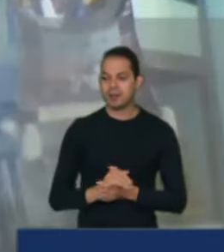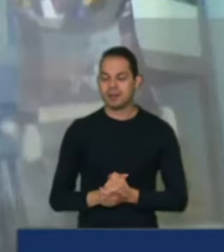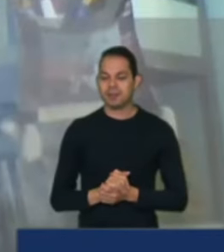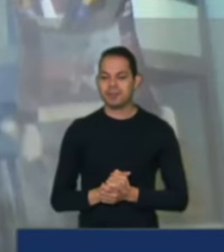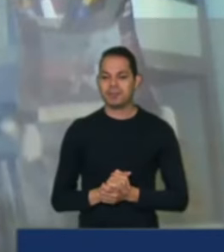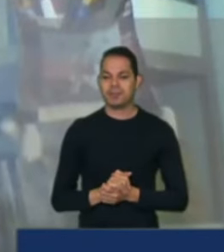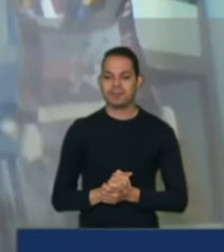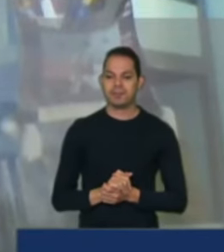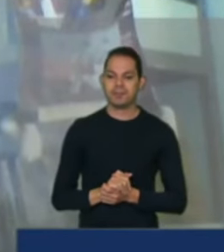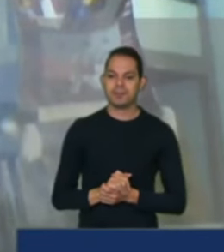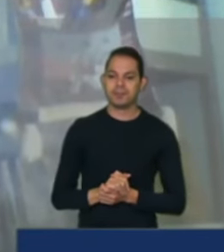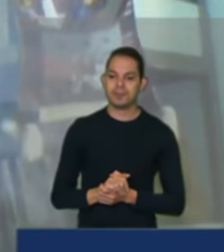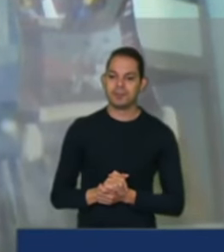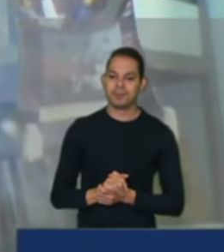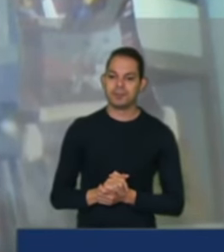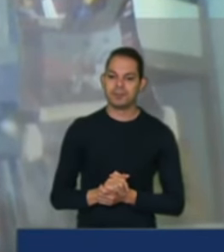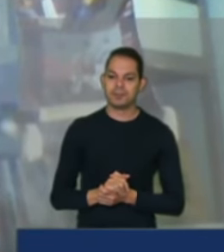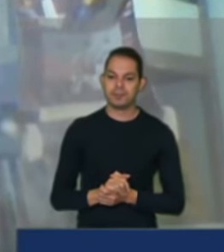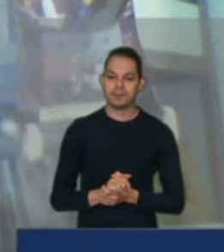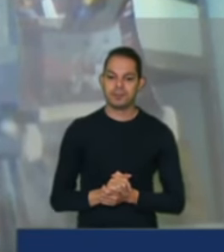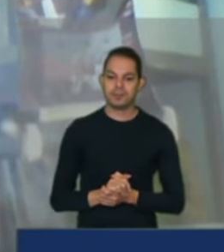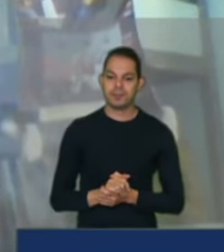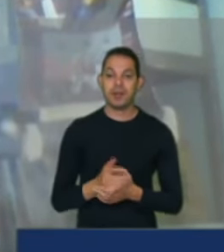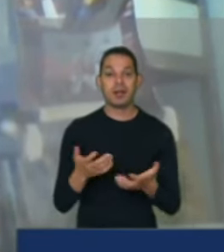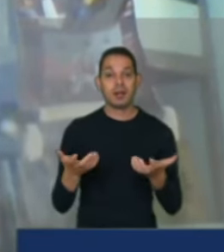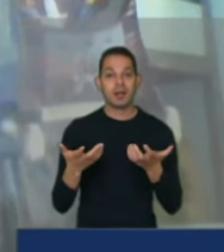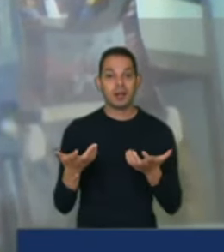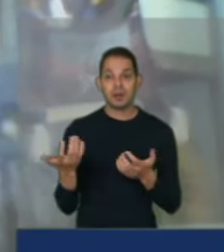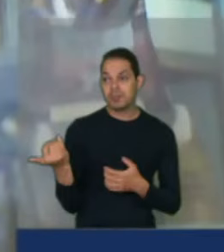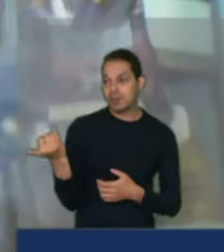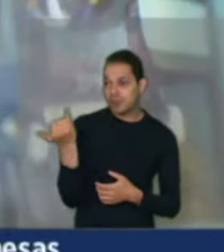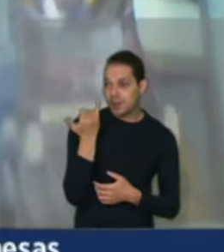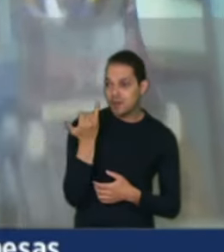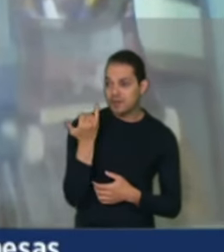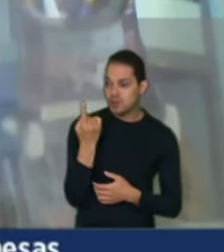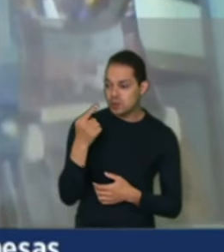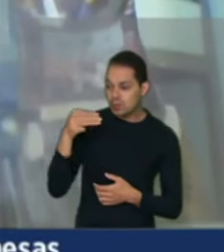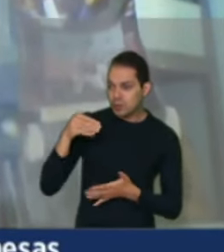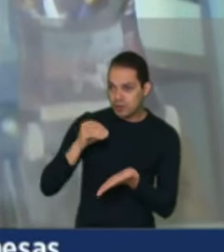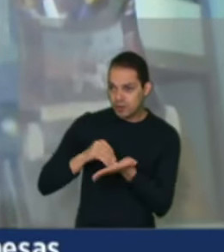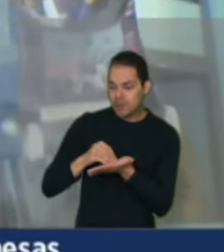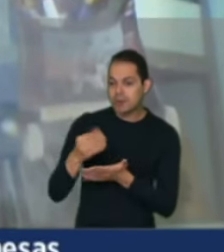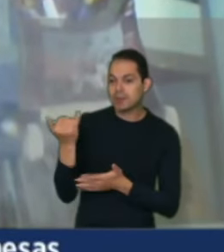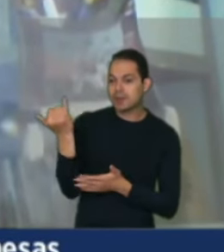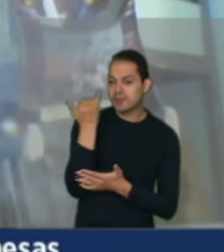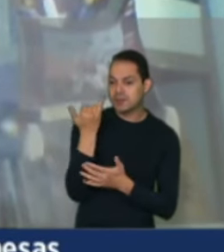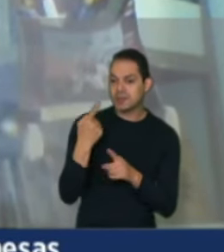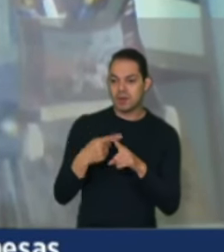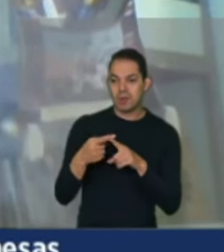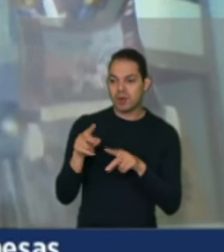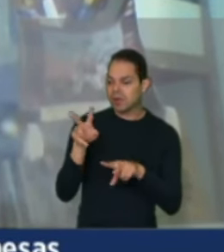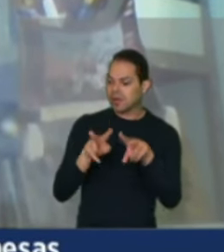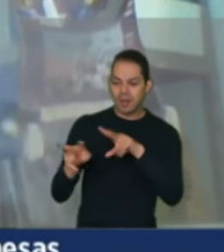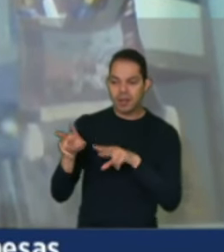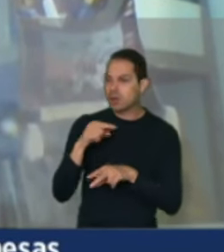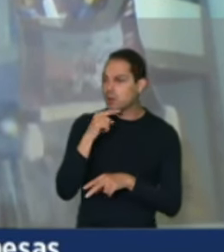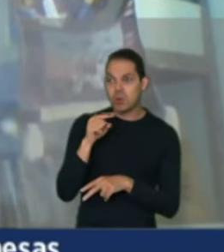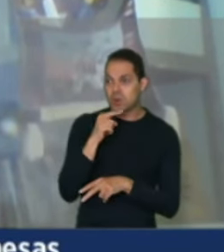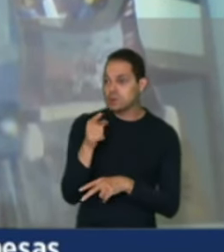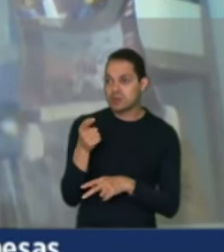deputado. e eu quero que me avise aí um minutinho antes, porque eu não consigo visualizar aqui o meu tempo.